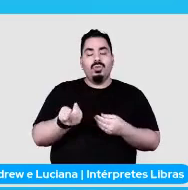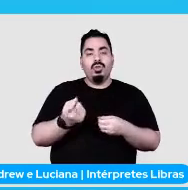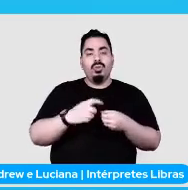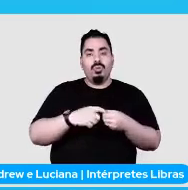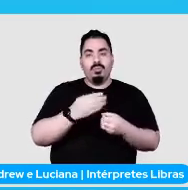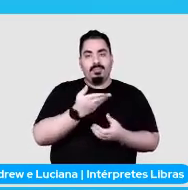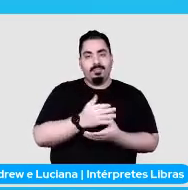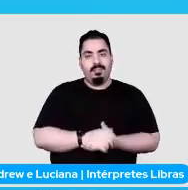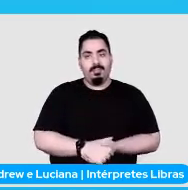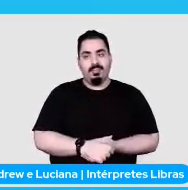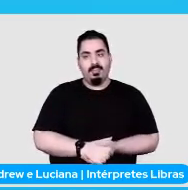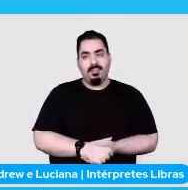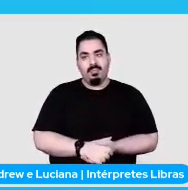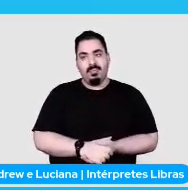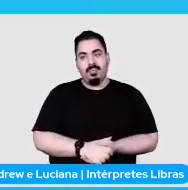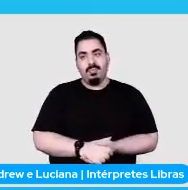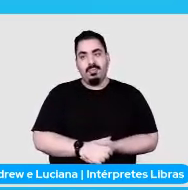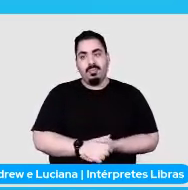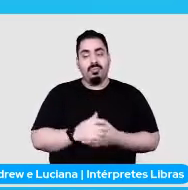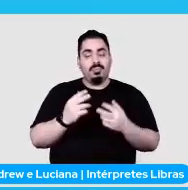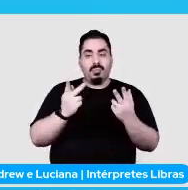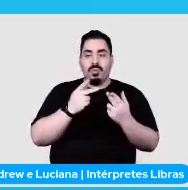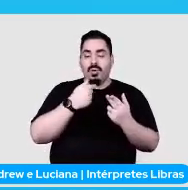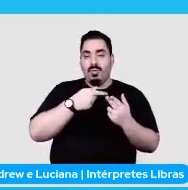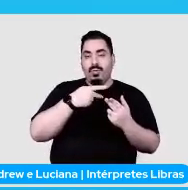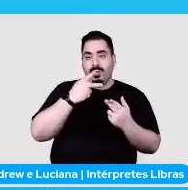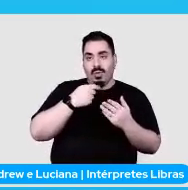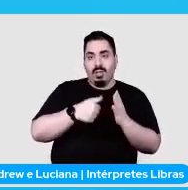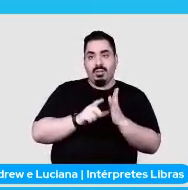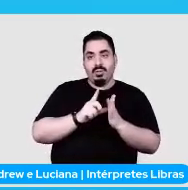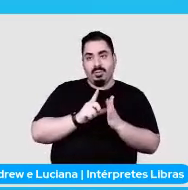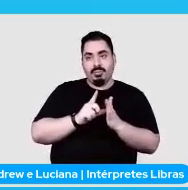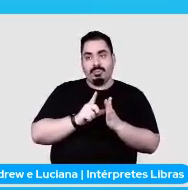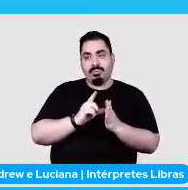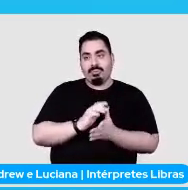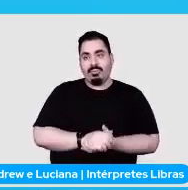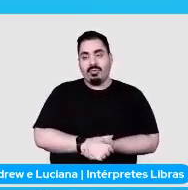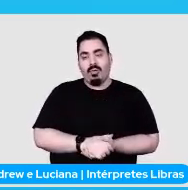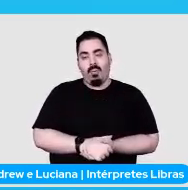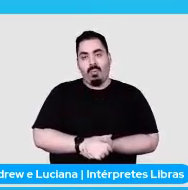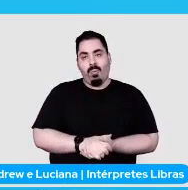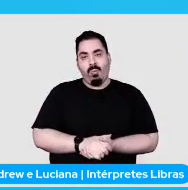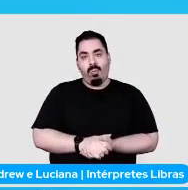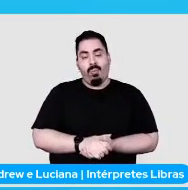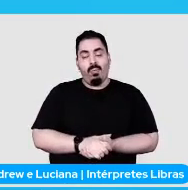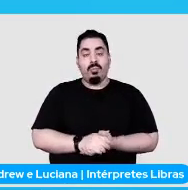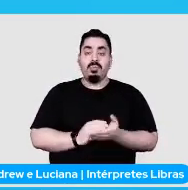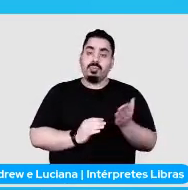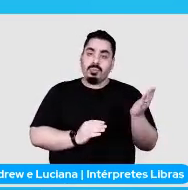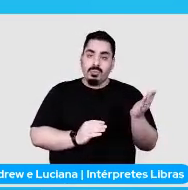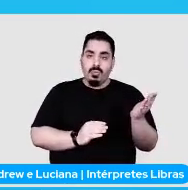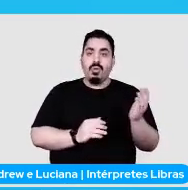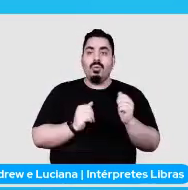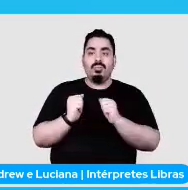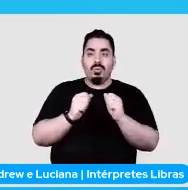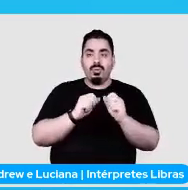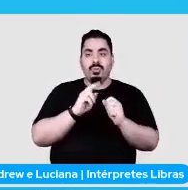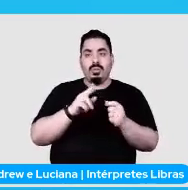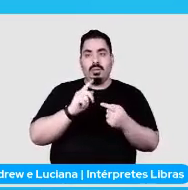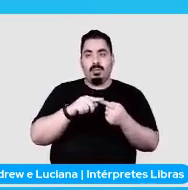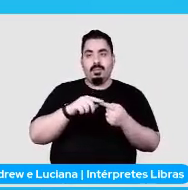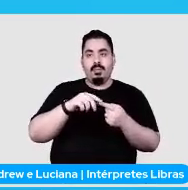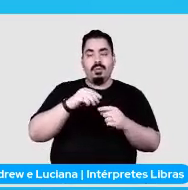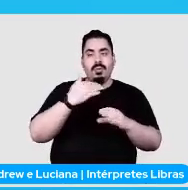como eu já falei anteriormente eu posso fazer isso para usar para o e-mail para o slack para o